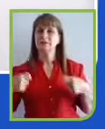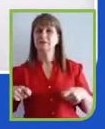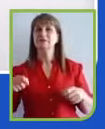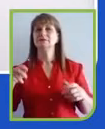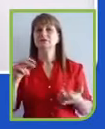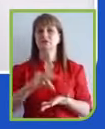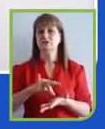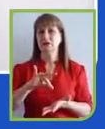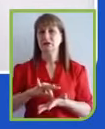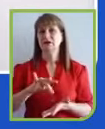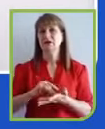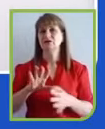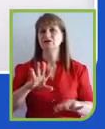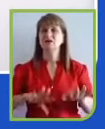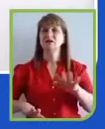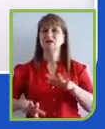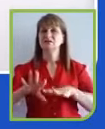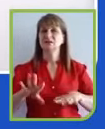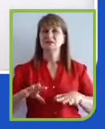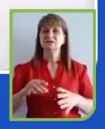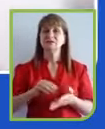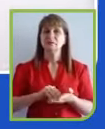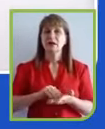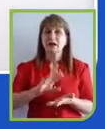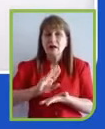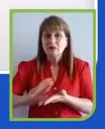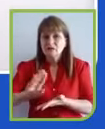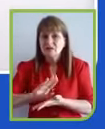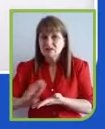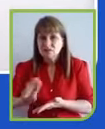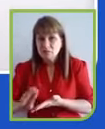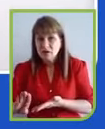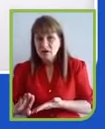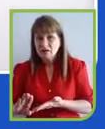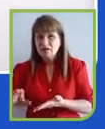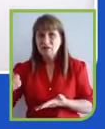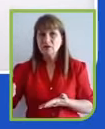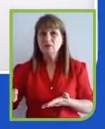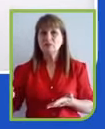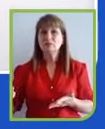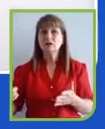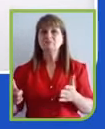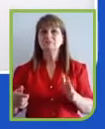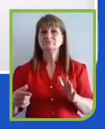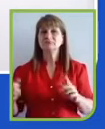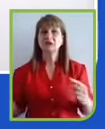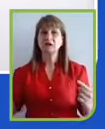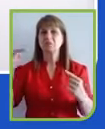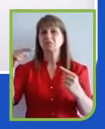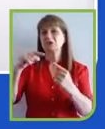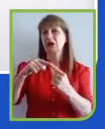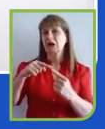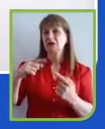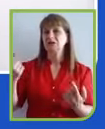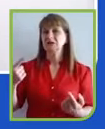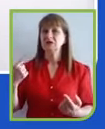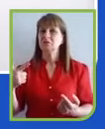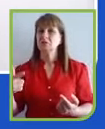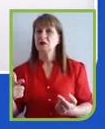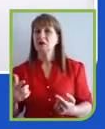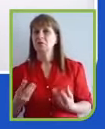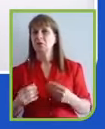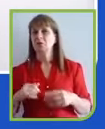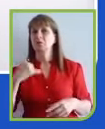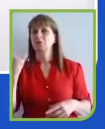profícua, não seja tão impactante. Então, a gente se mostrou para essa... A gente se colocou à disposição para fazer essa inter-relação